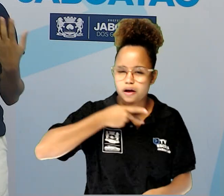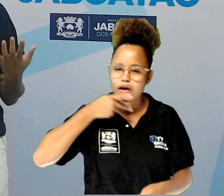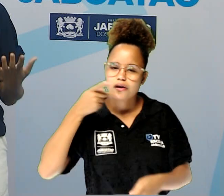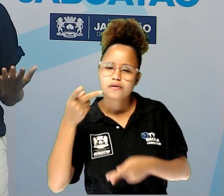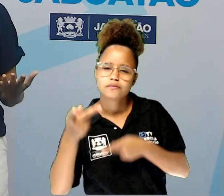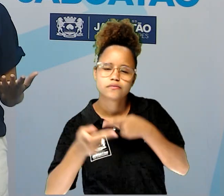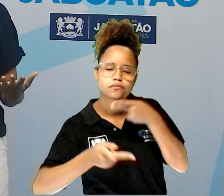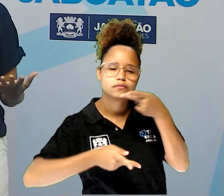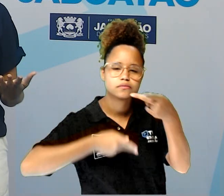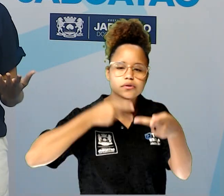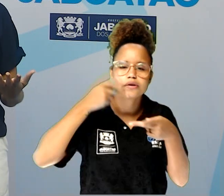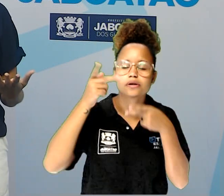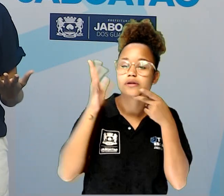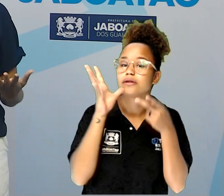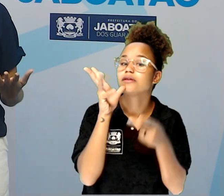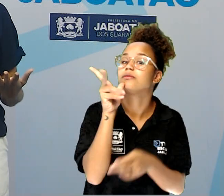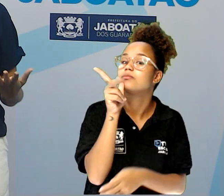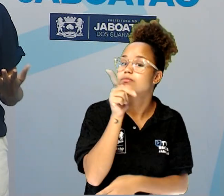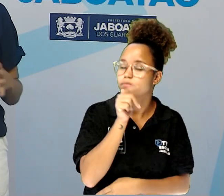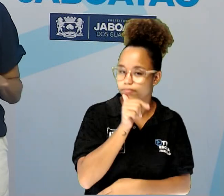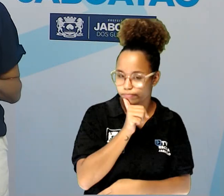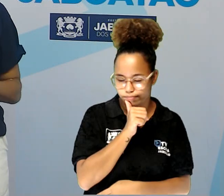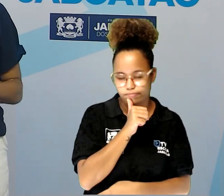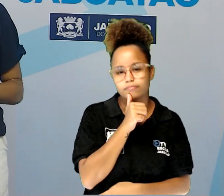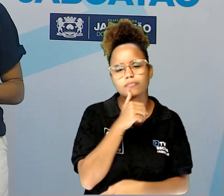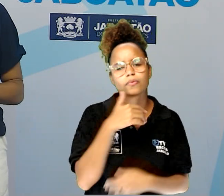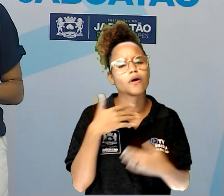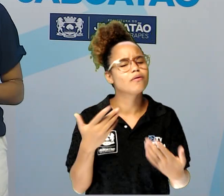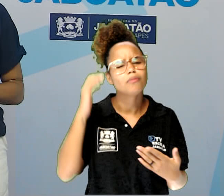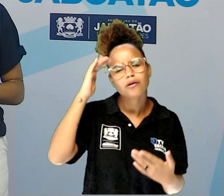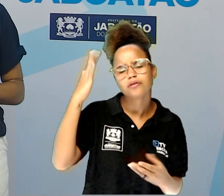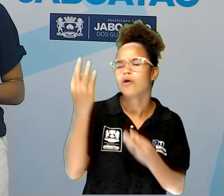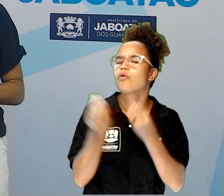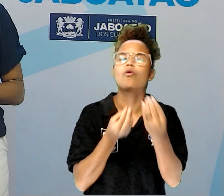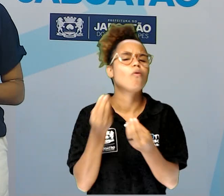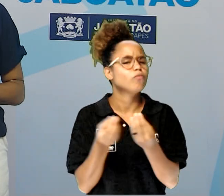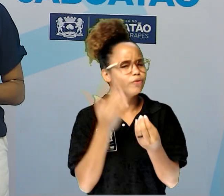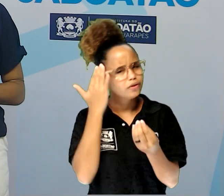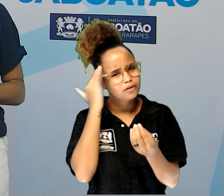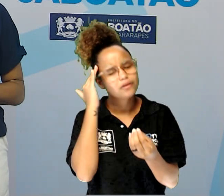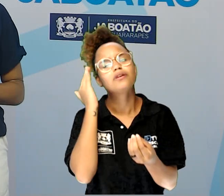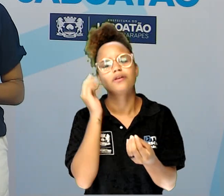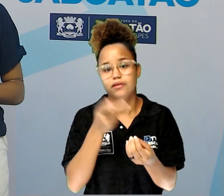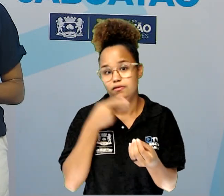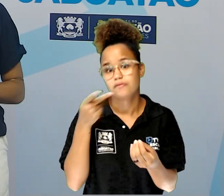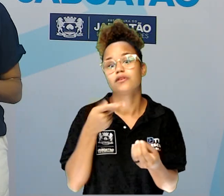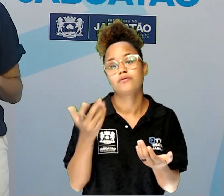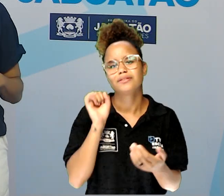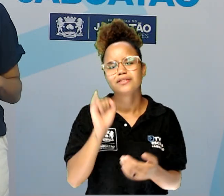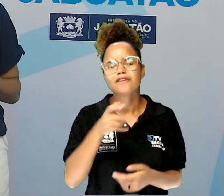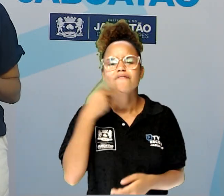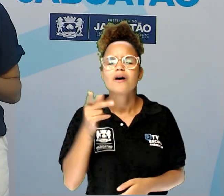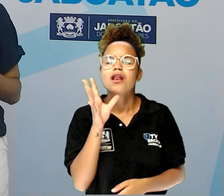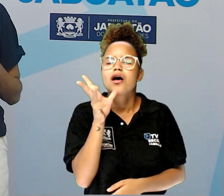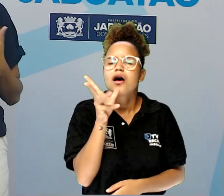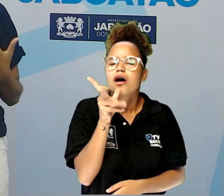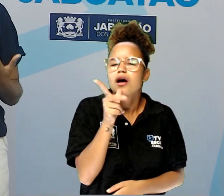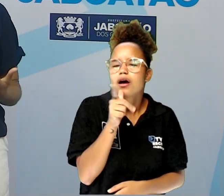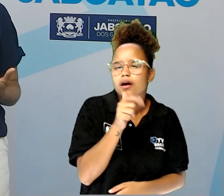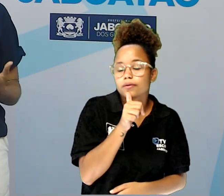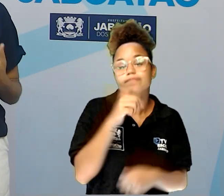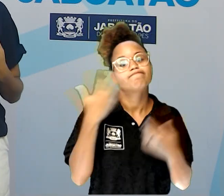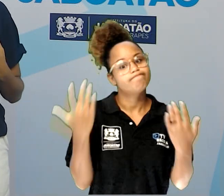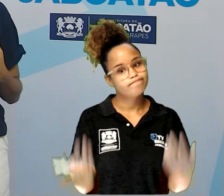assim. Seria difícil entender o que eu estou falando, né? A gente precisa do